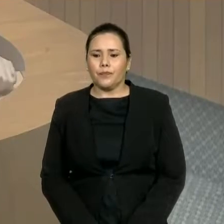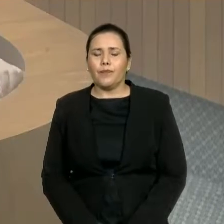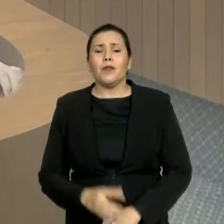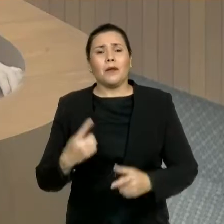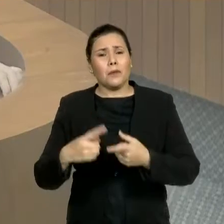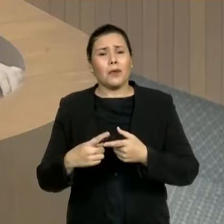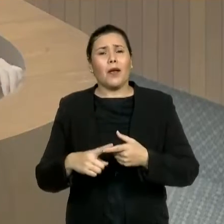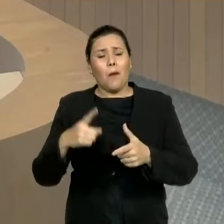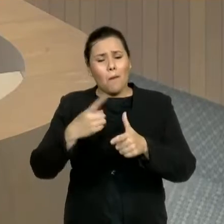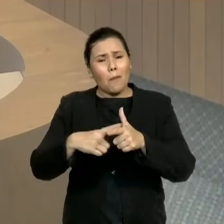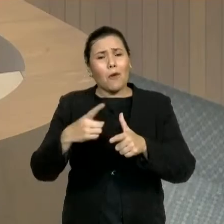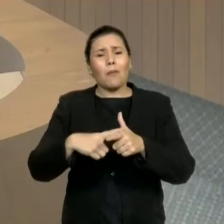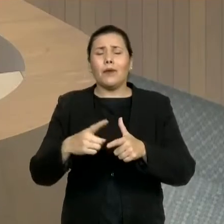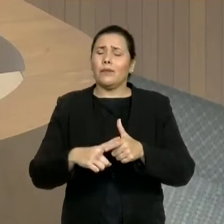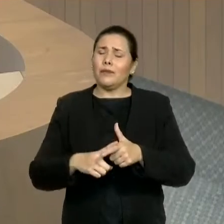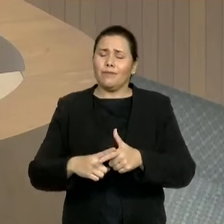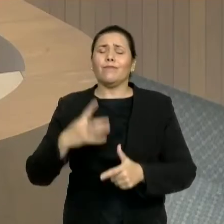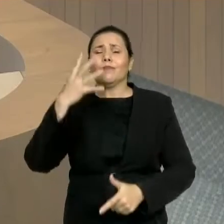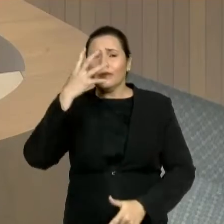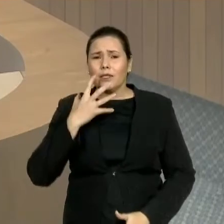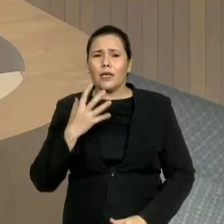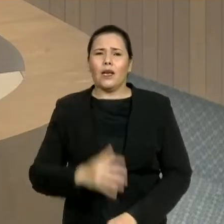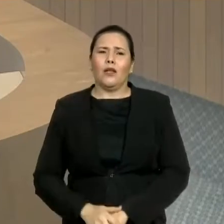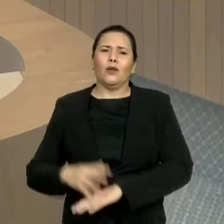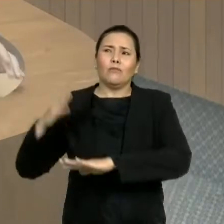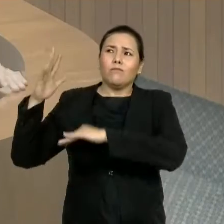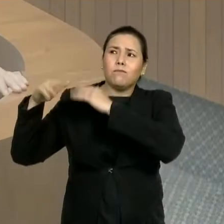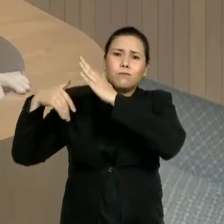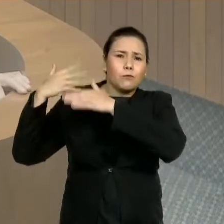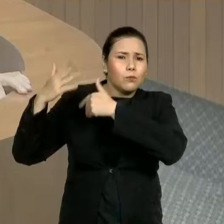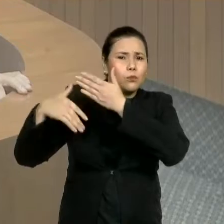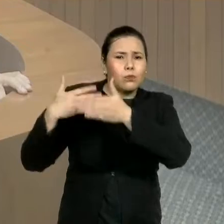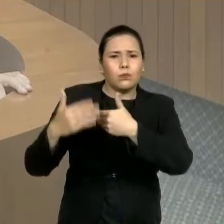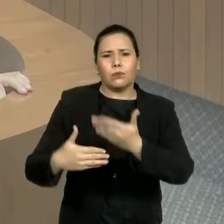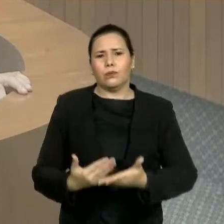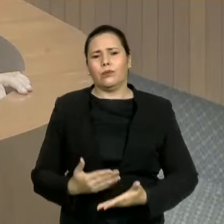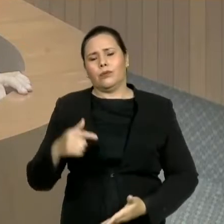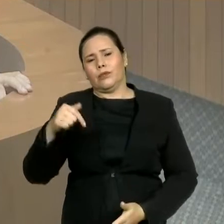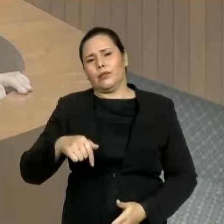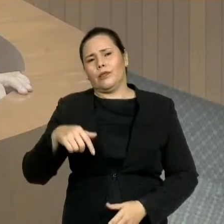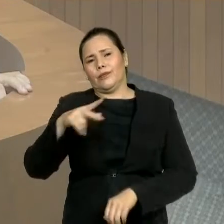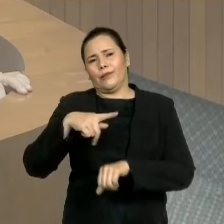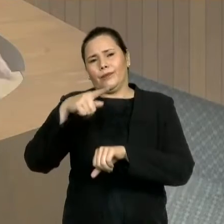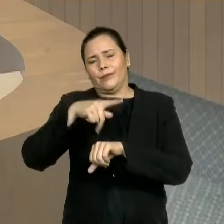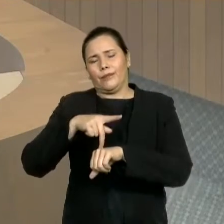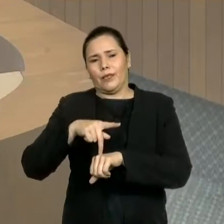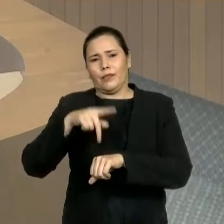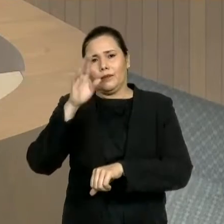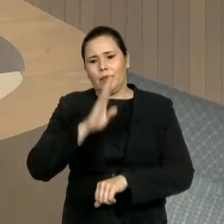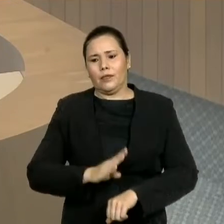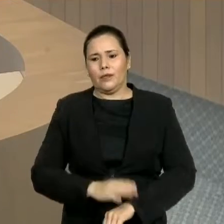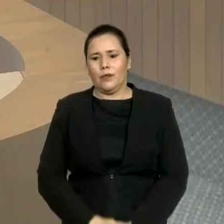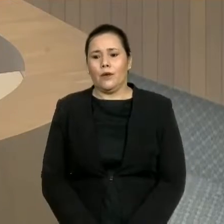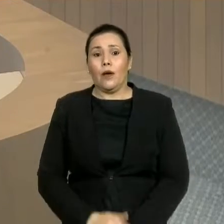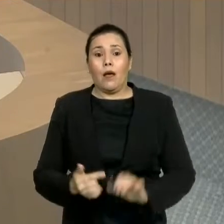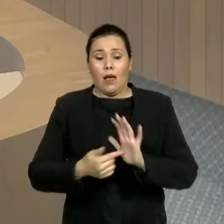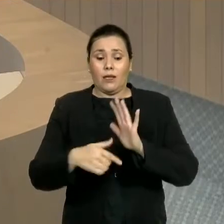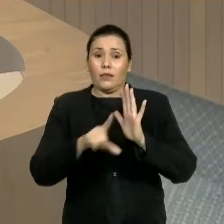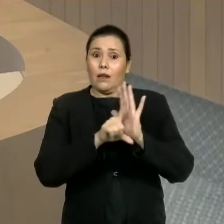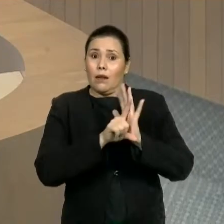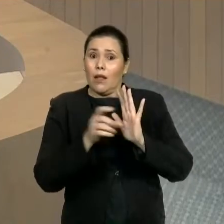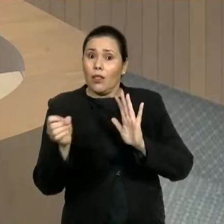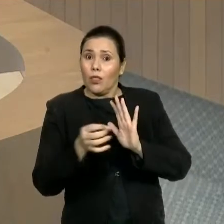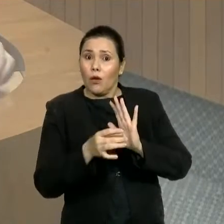problema histórico do nosso país. Mais do que isso, a nova legislação, ela passa a exigir o diagnóstico,